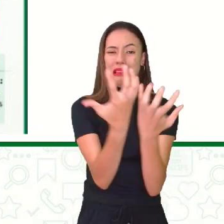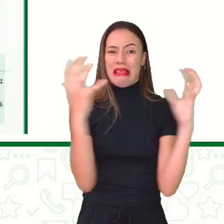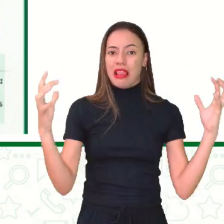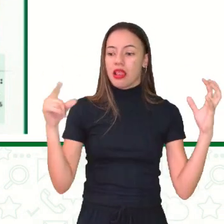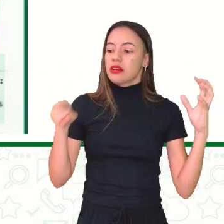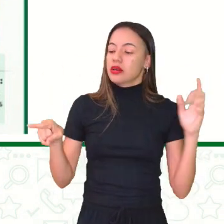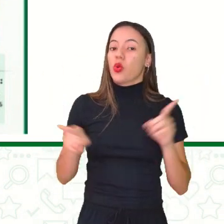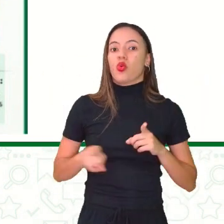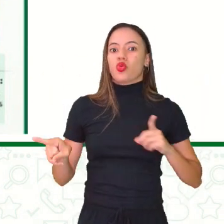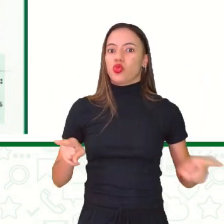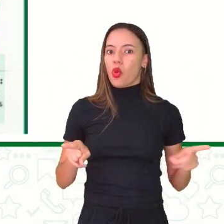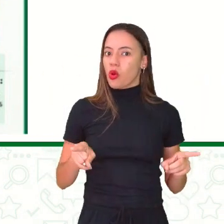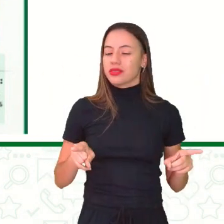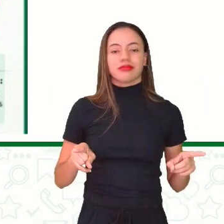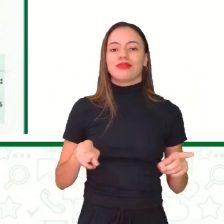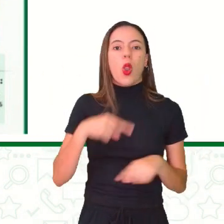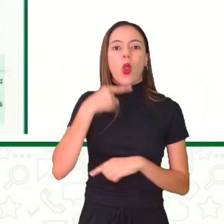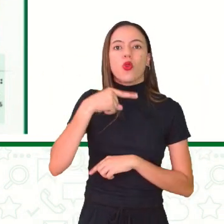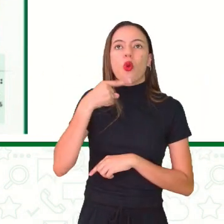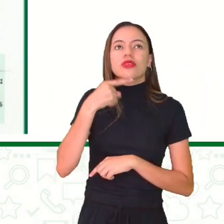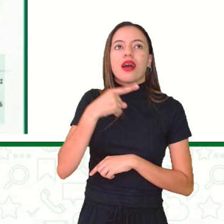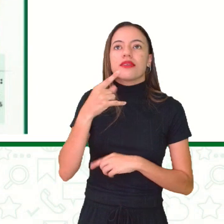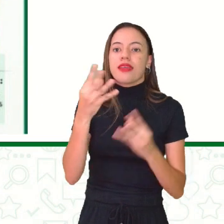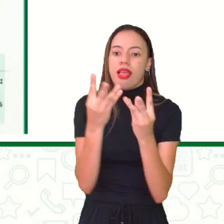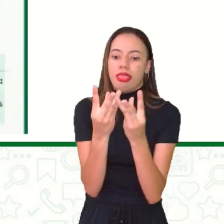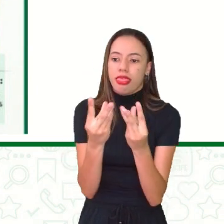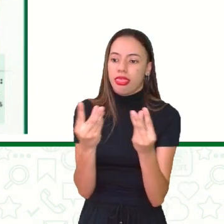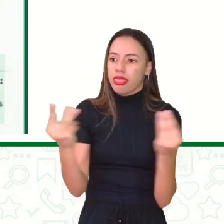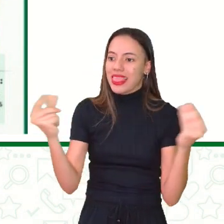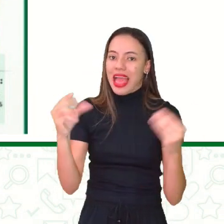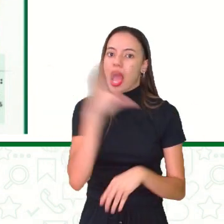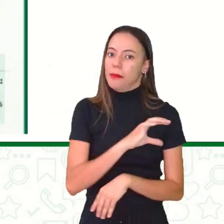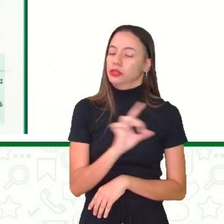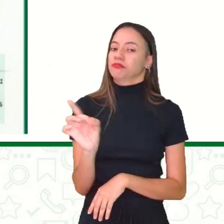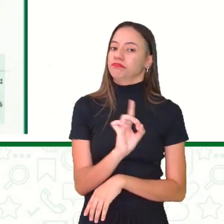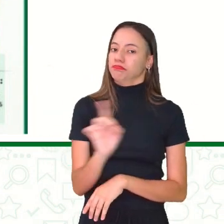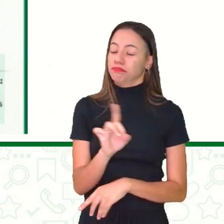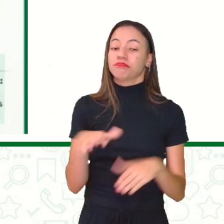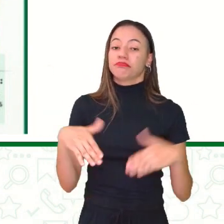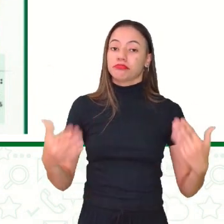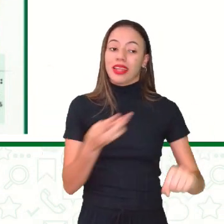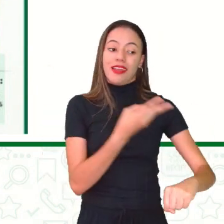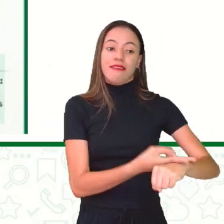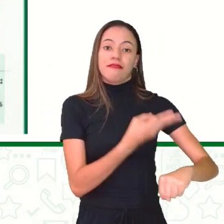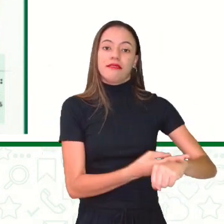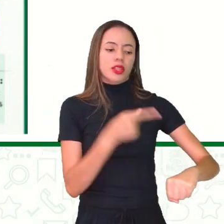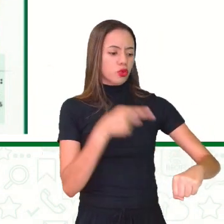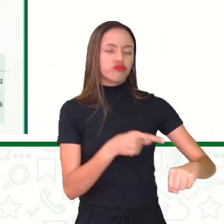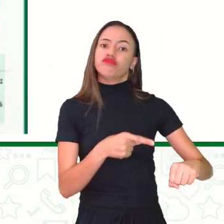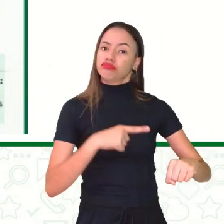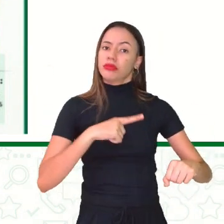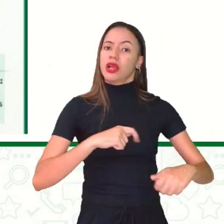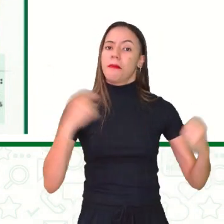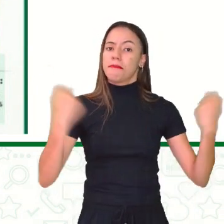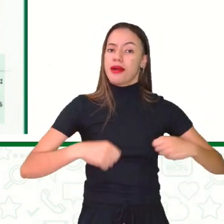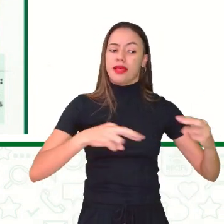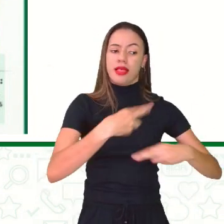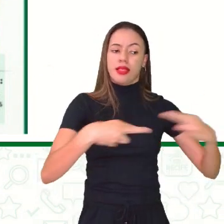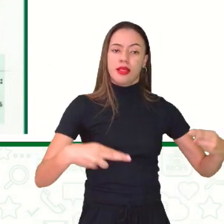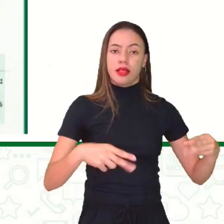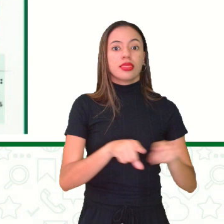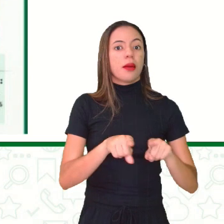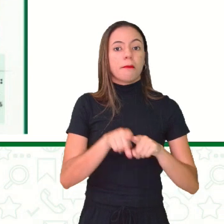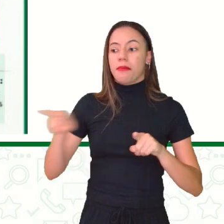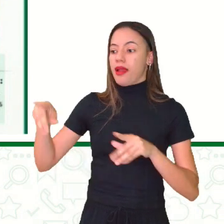não são fáceis de se decompor. E o vidro, como a gente viu, bastante reciclável. E o plástico também